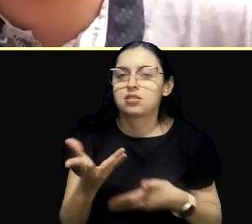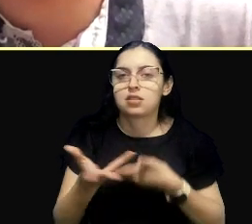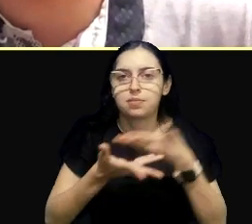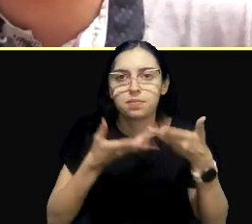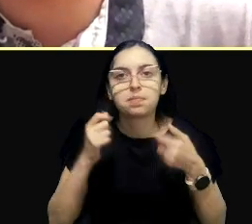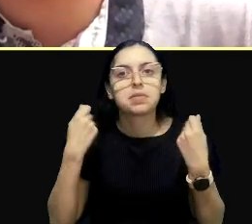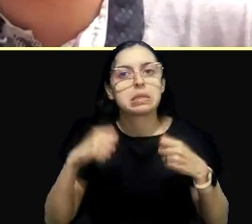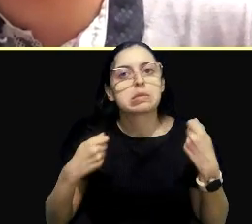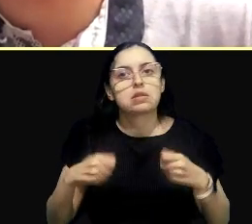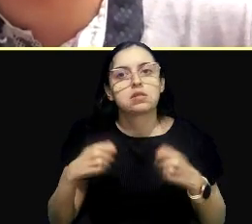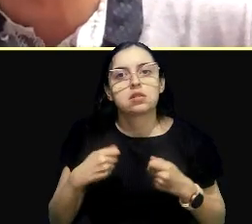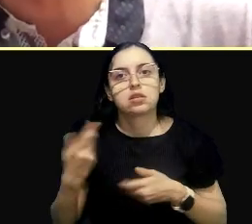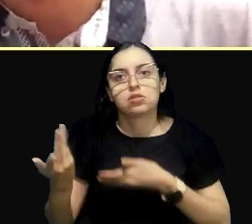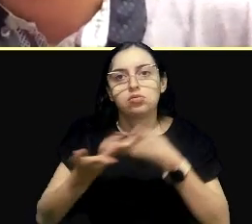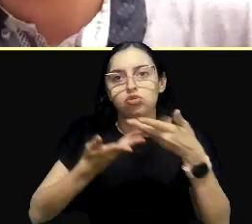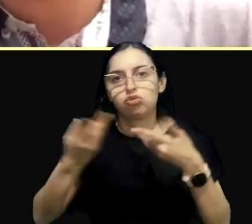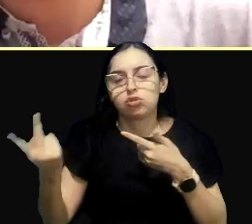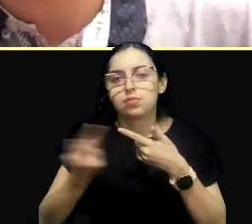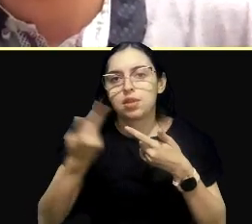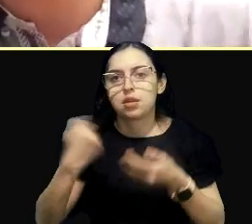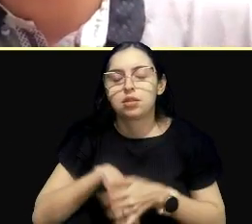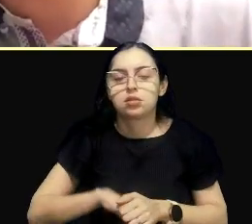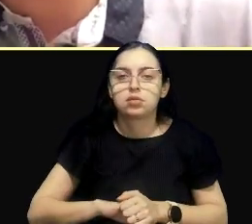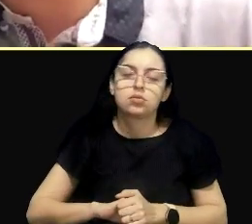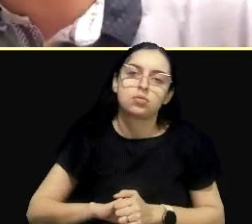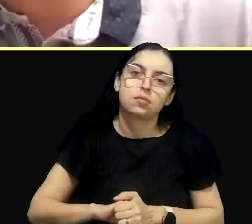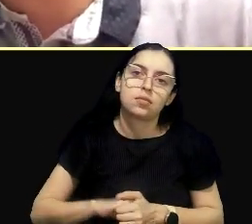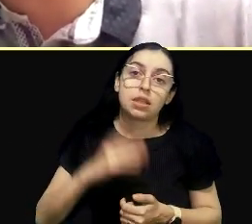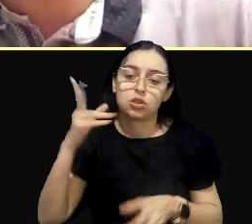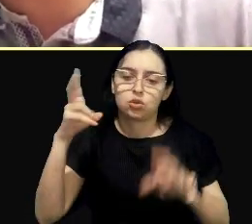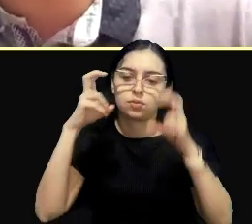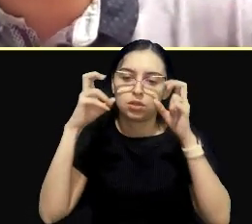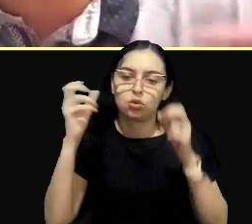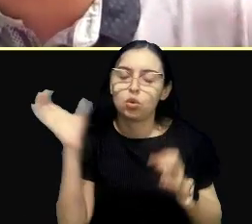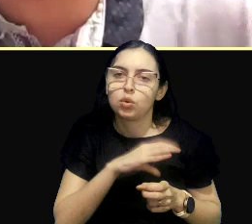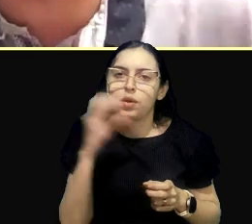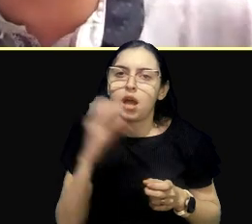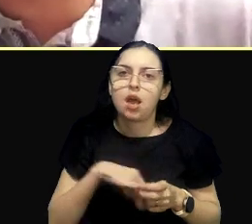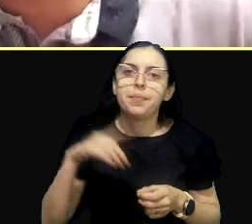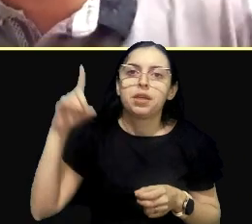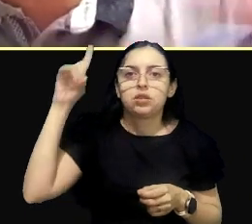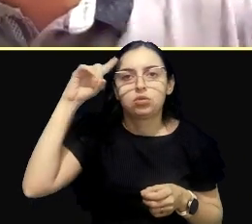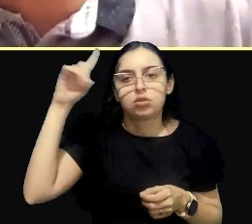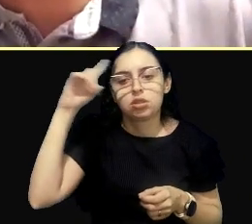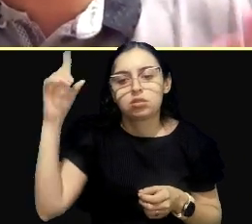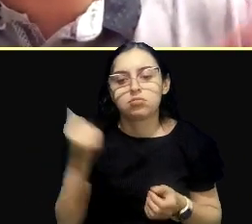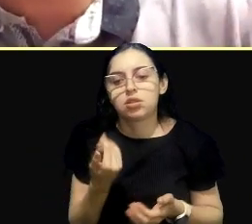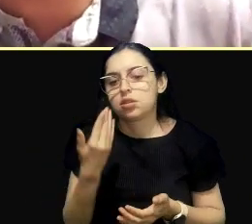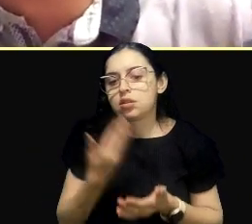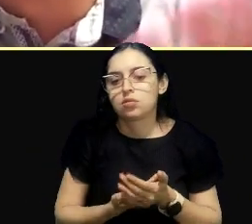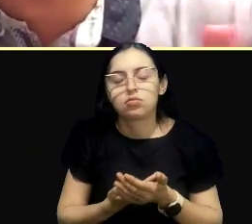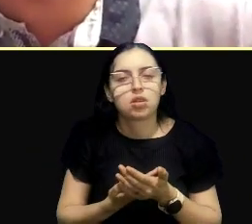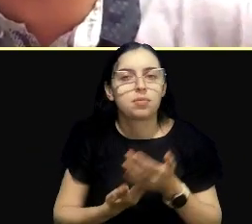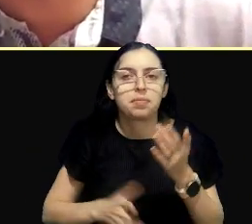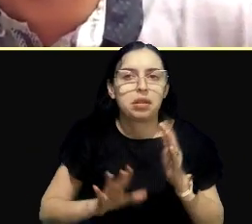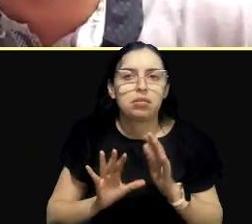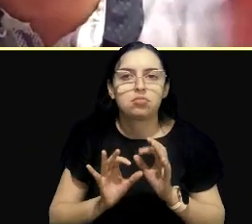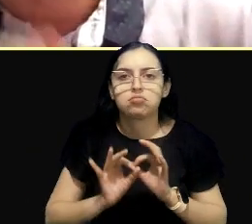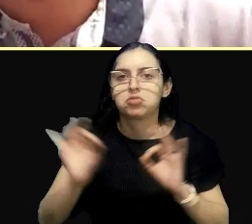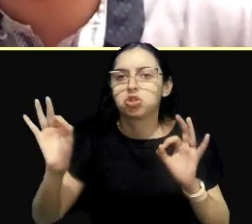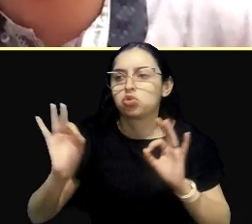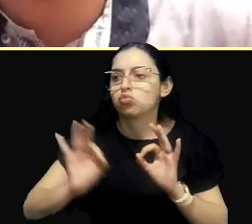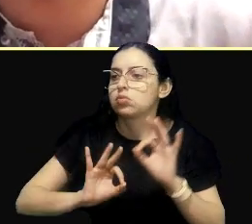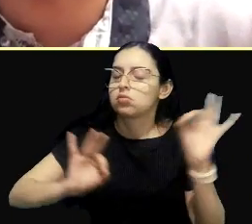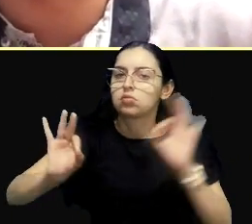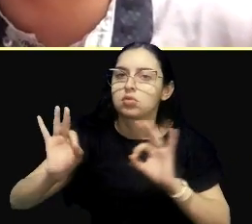para ambas as partes, e eu percebo que às vezes na correria do dia a dia, naturalmente a gente acaba se encastelando um pouquinho, cada um na sua